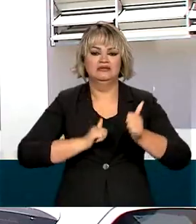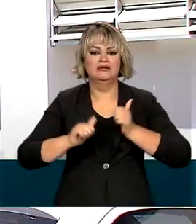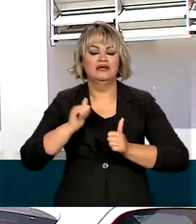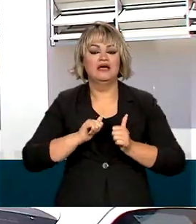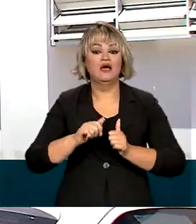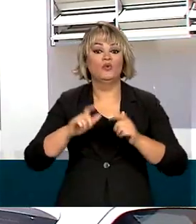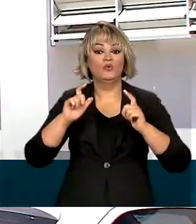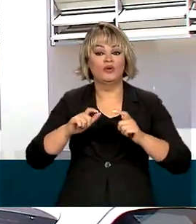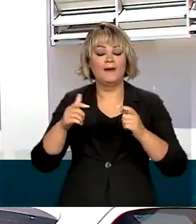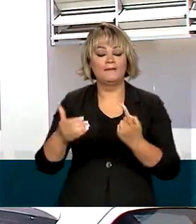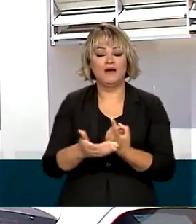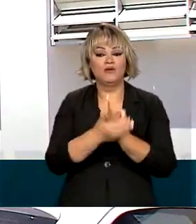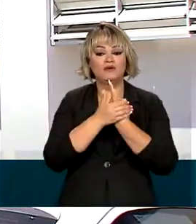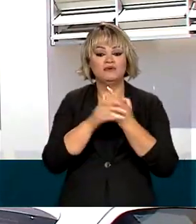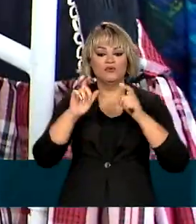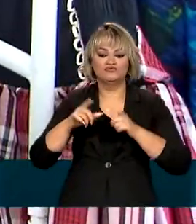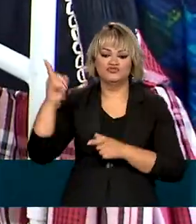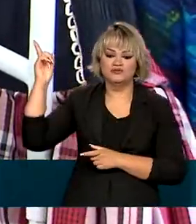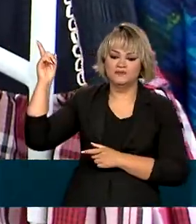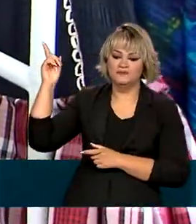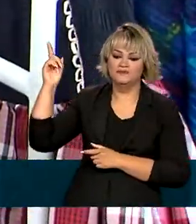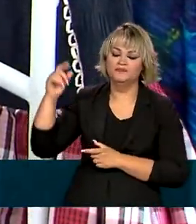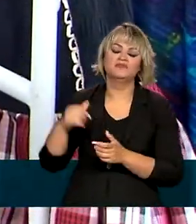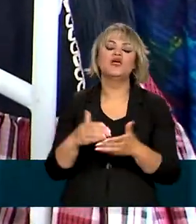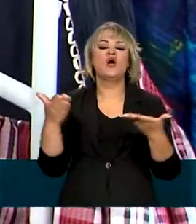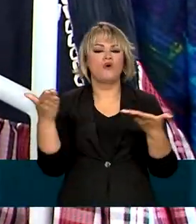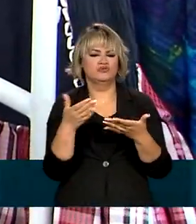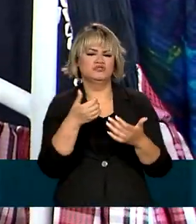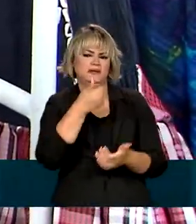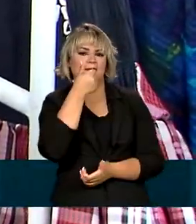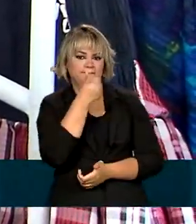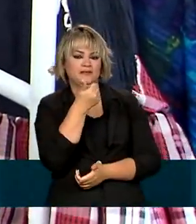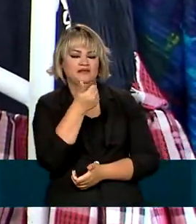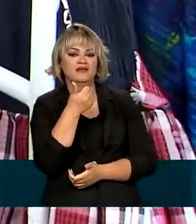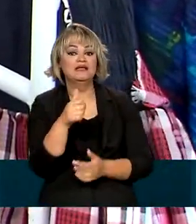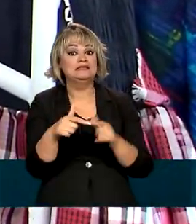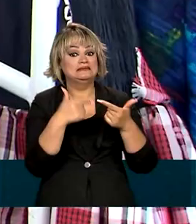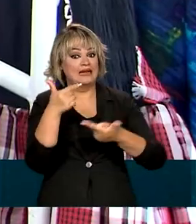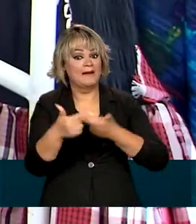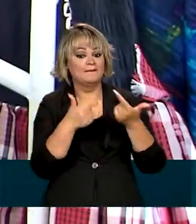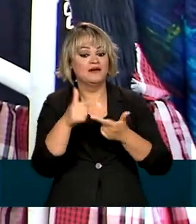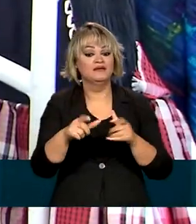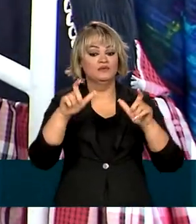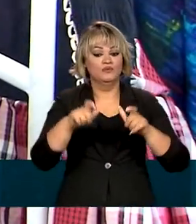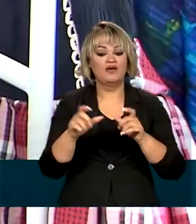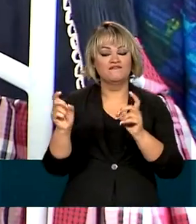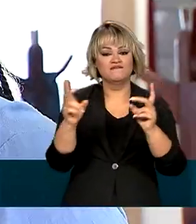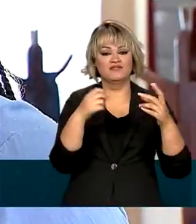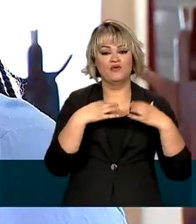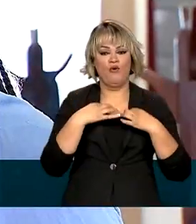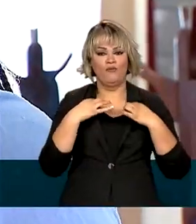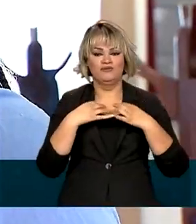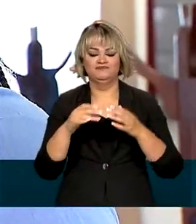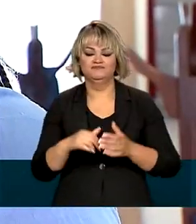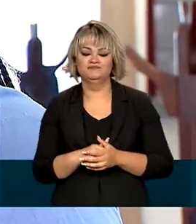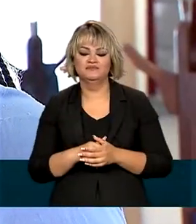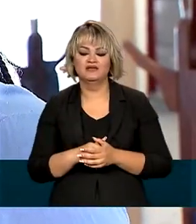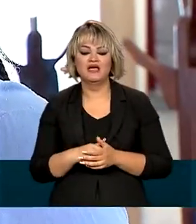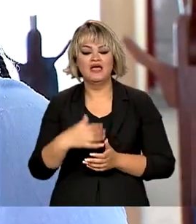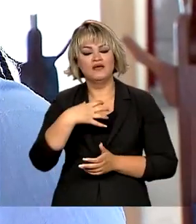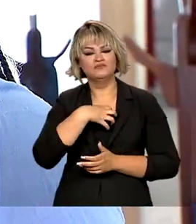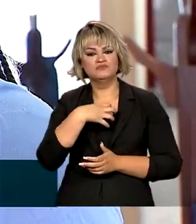acolhimento ela encontrou aqui. Hoje já está melhor e até trabalha no bazar da instituição. Eu me sinto